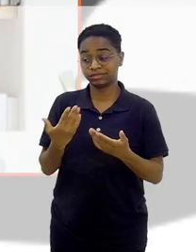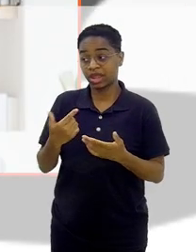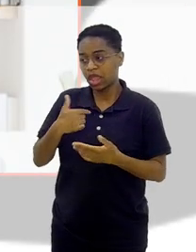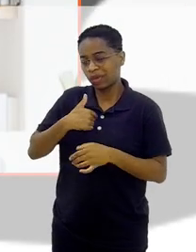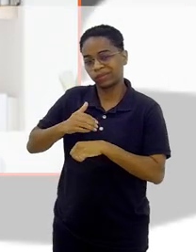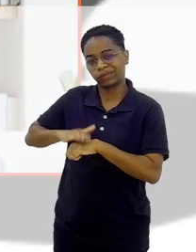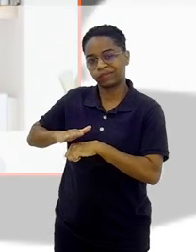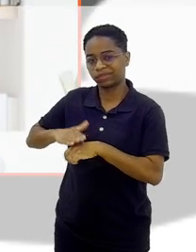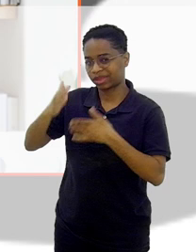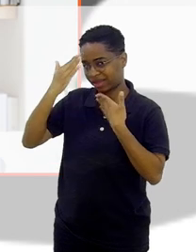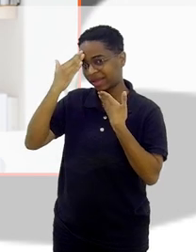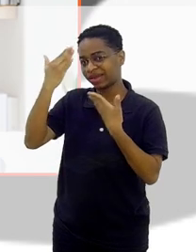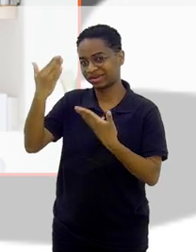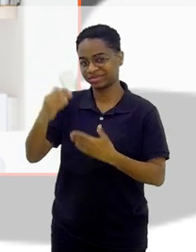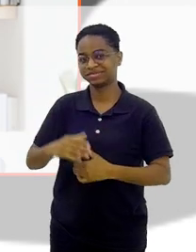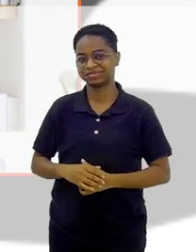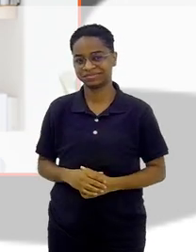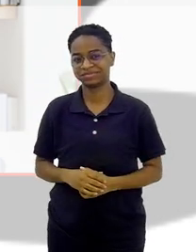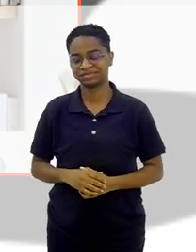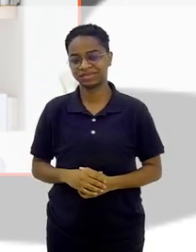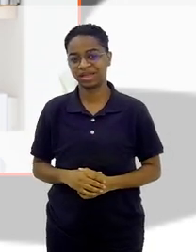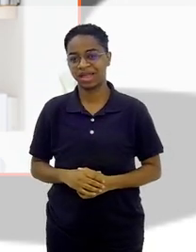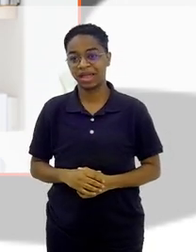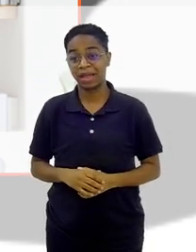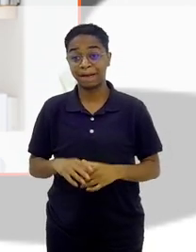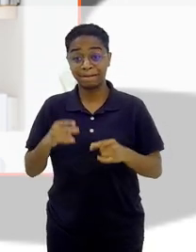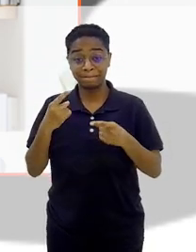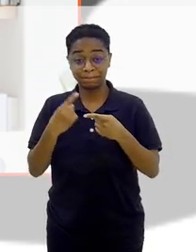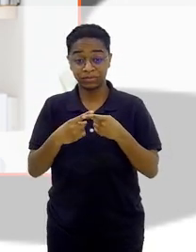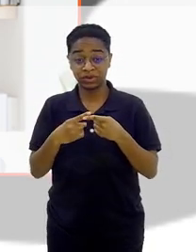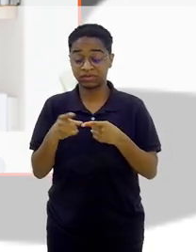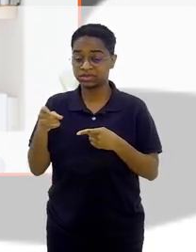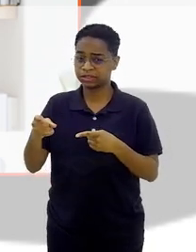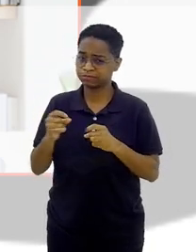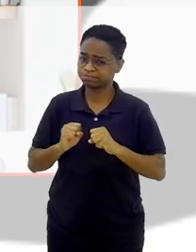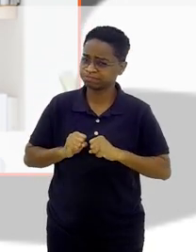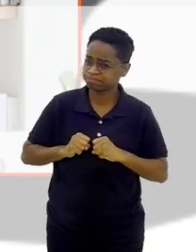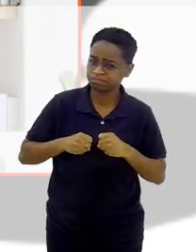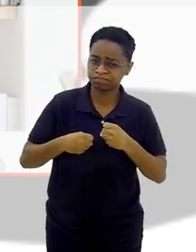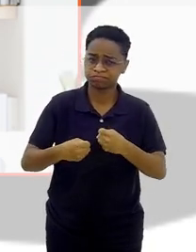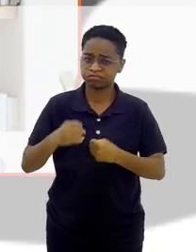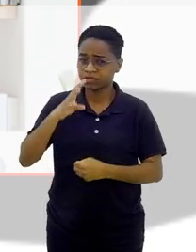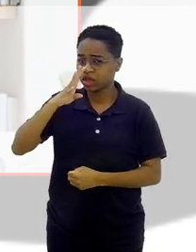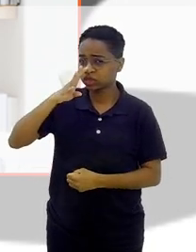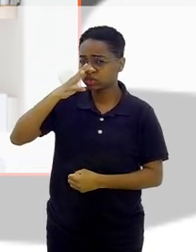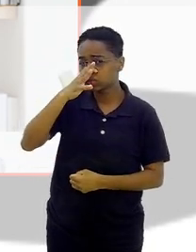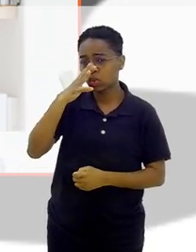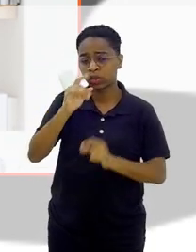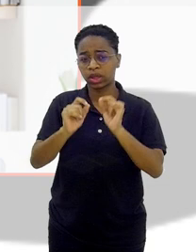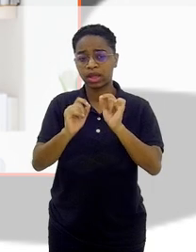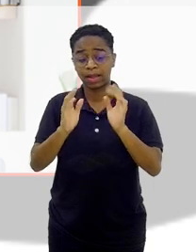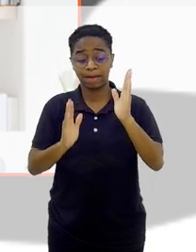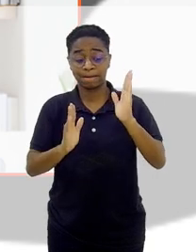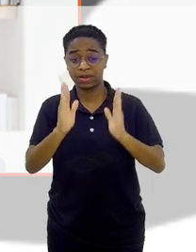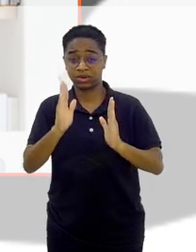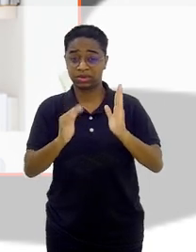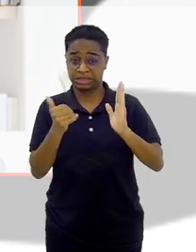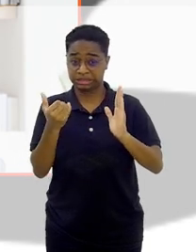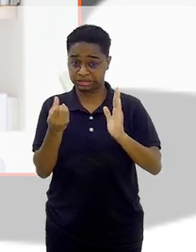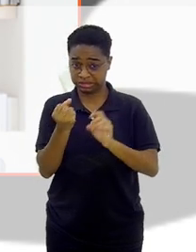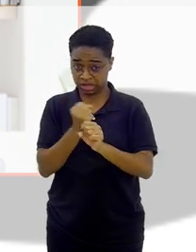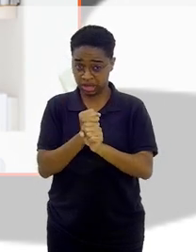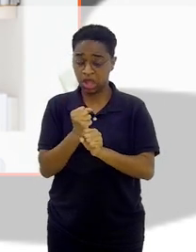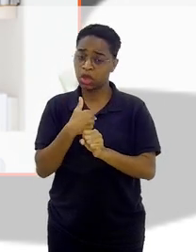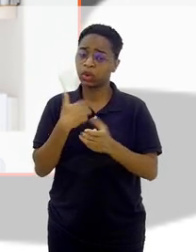eu que o diga, né, você que é essa guerreira sobrevivente de todo esse período de 16 anos. até